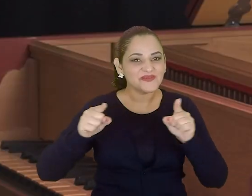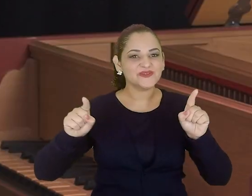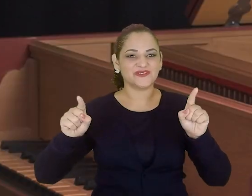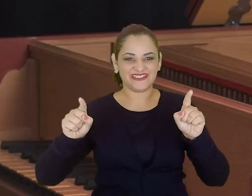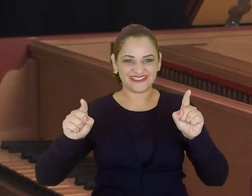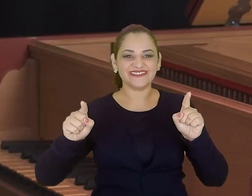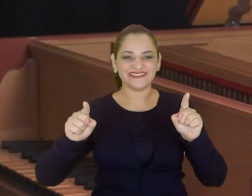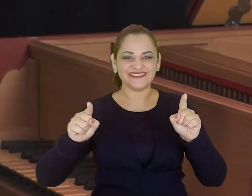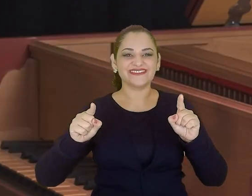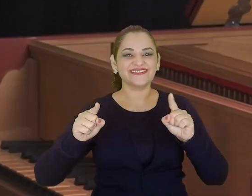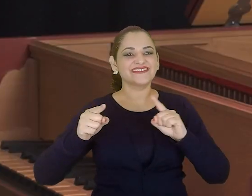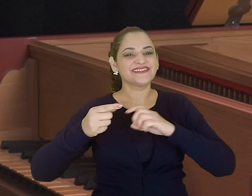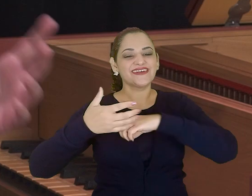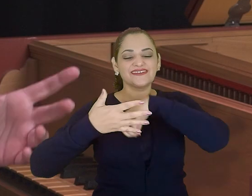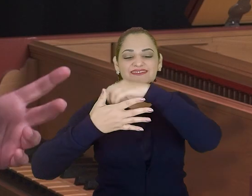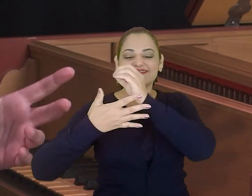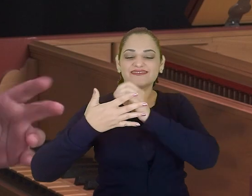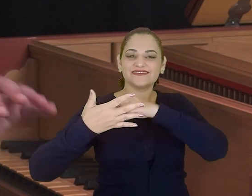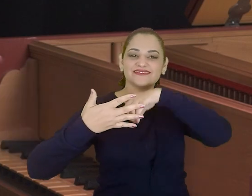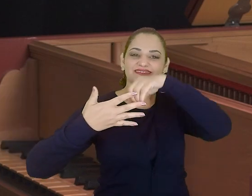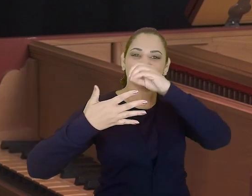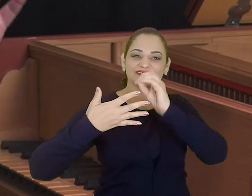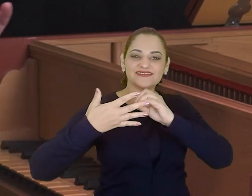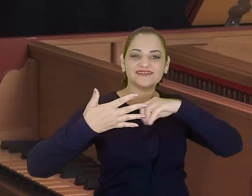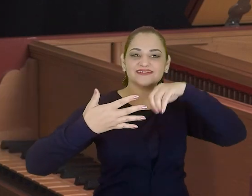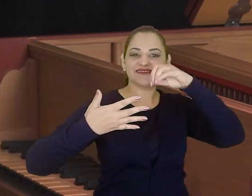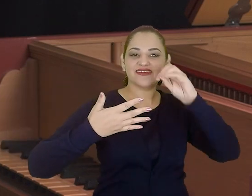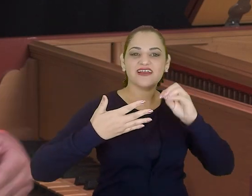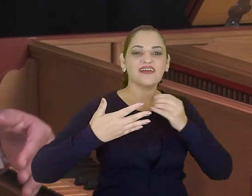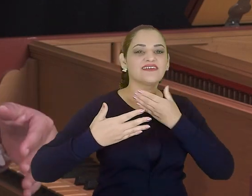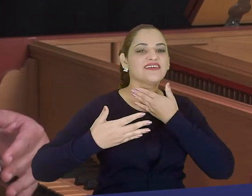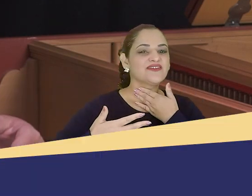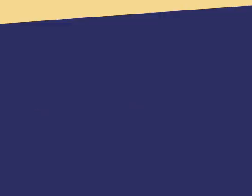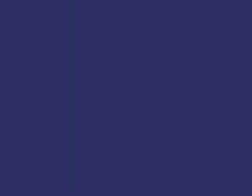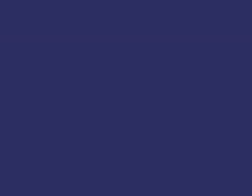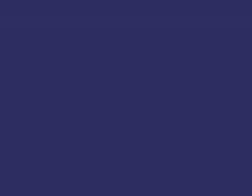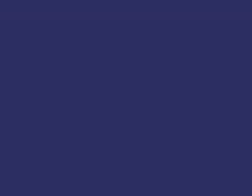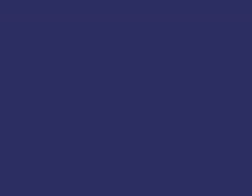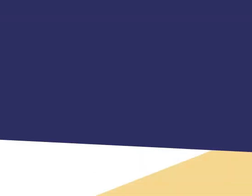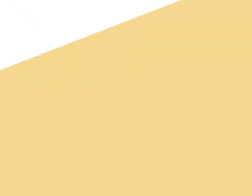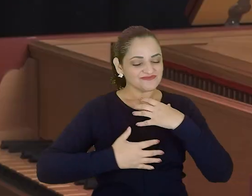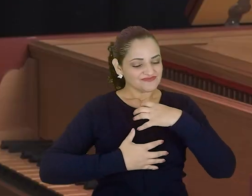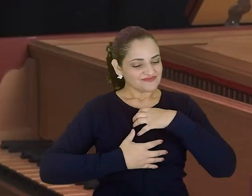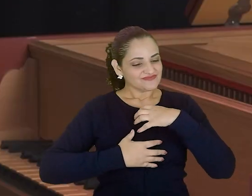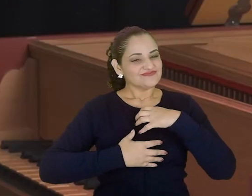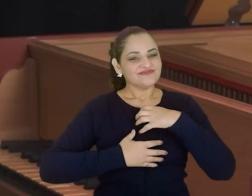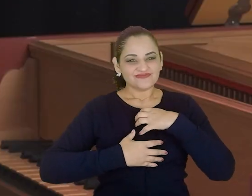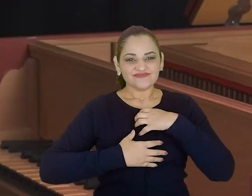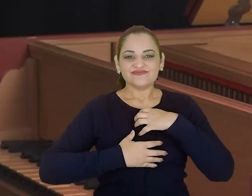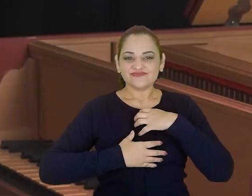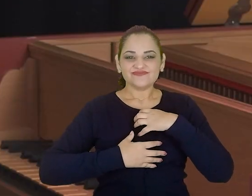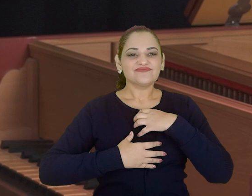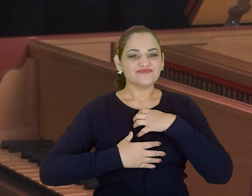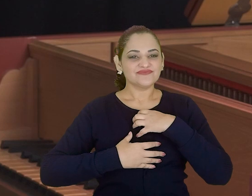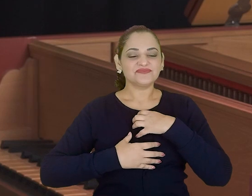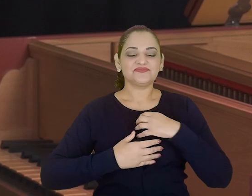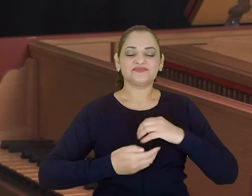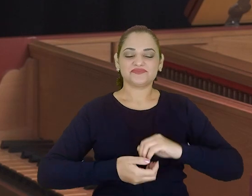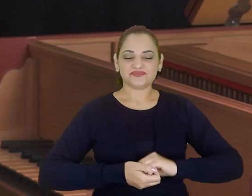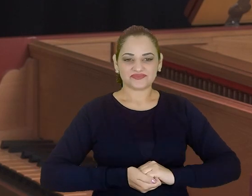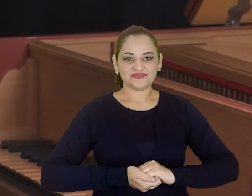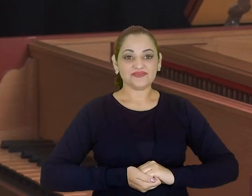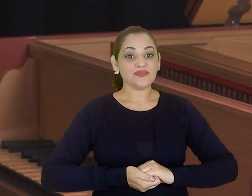a melodia e as outras vozes pairam em cima desse baixo. O baixo cifrado é uma linguagem